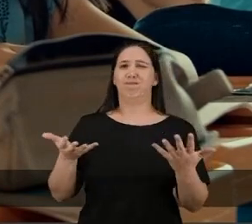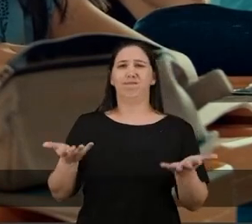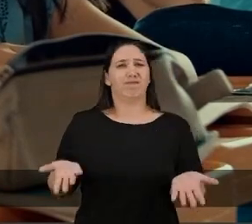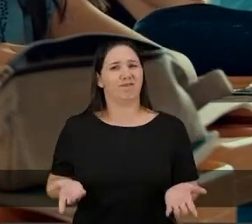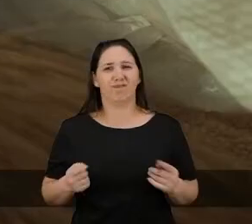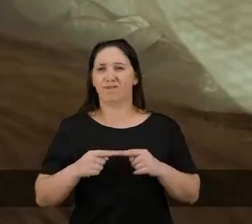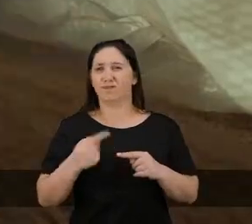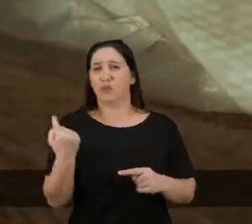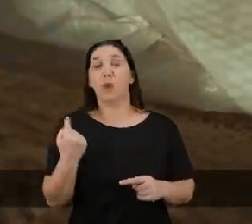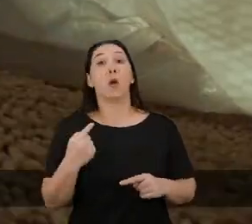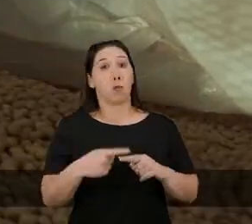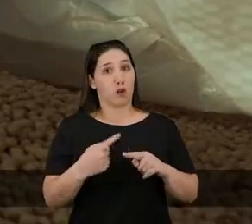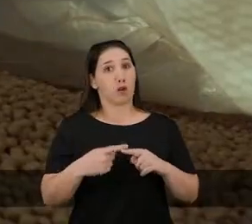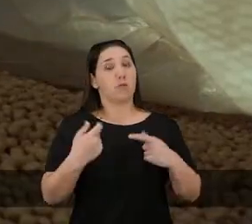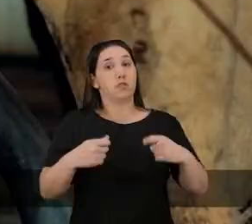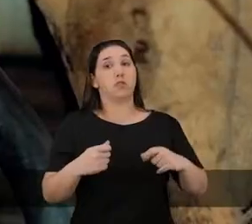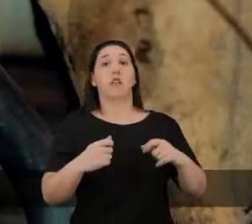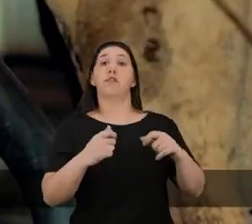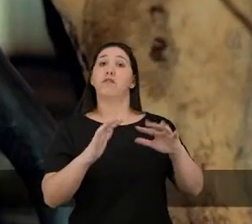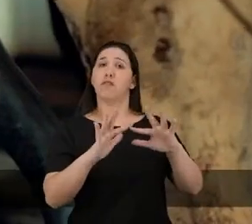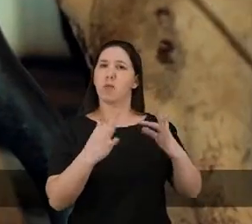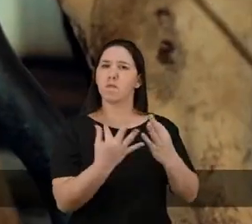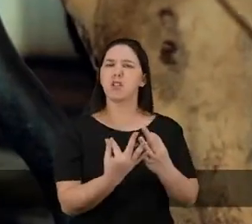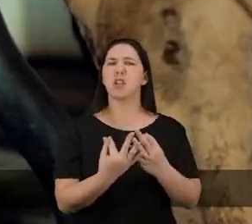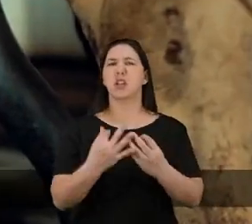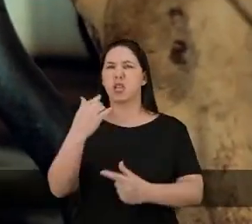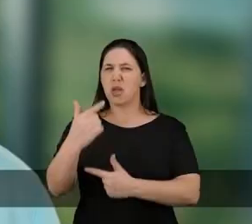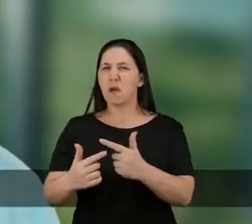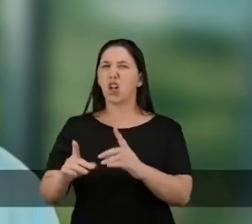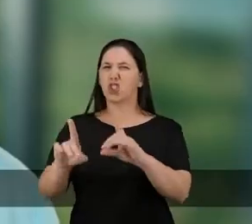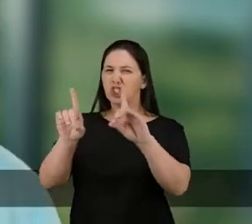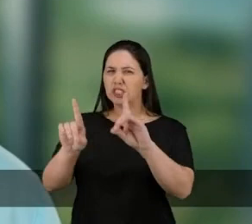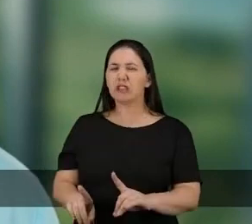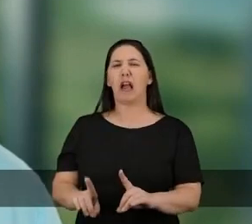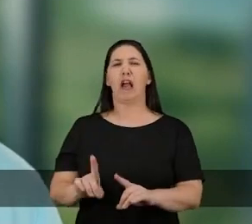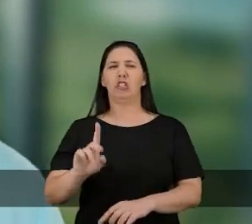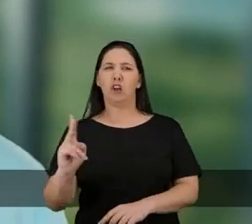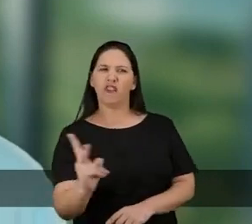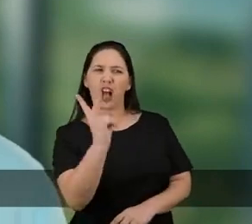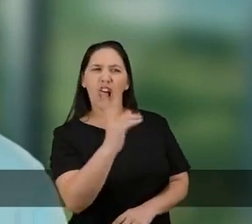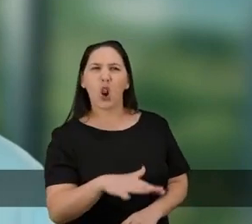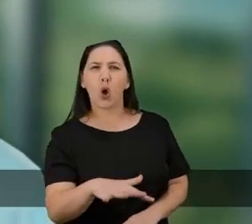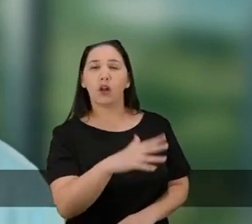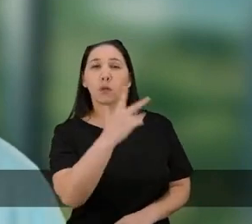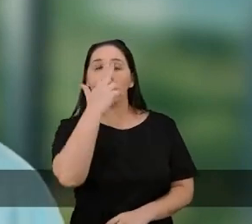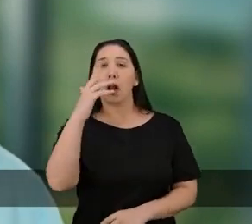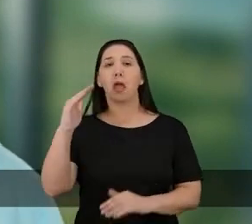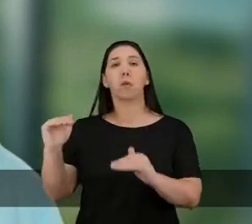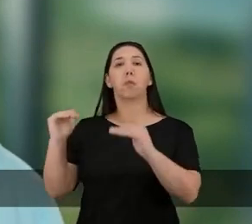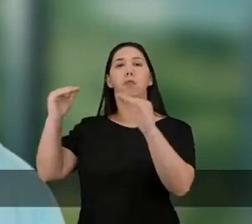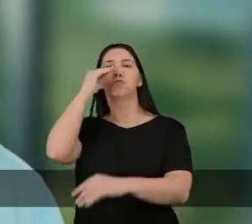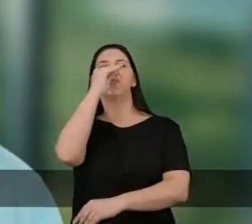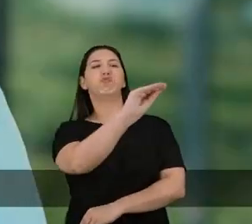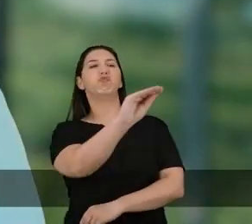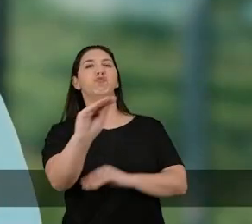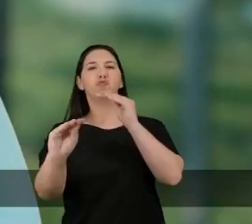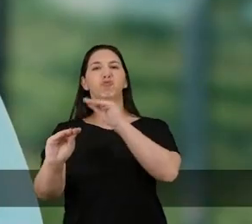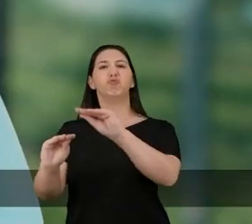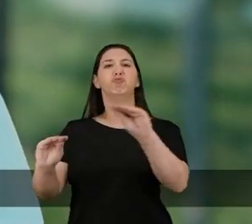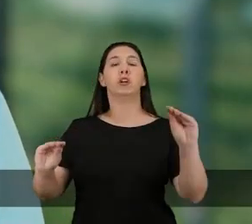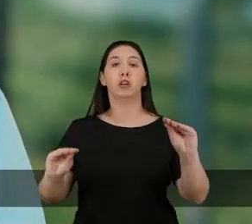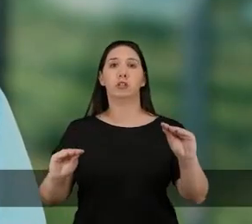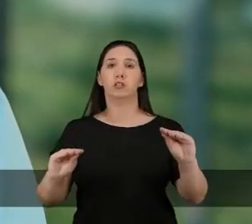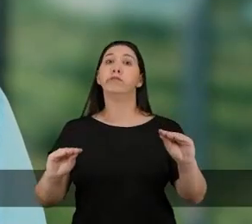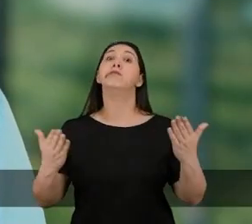preza pela família, pelo trabalho e pela dignidade, tem visto todos esses valores desprezados. Falta